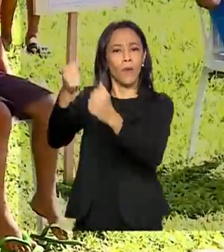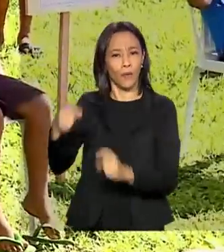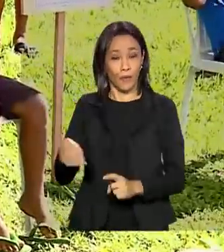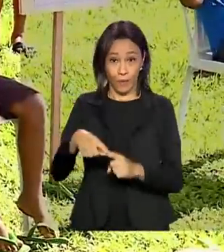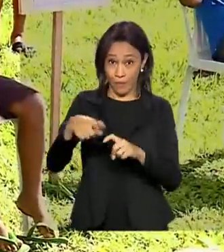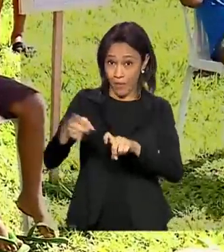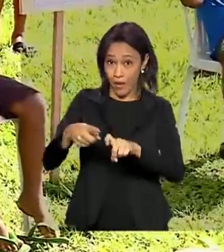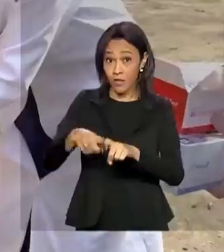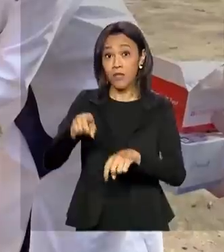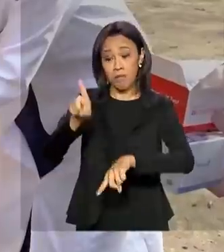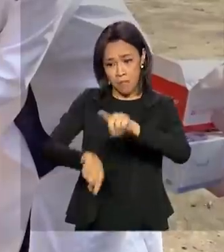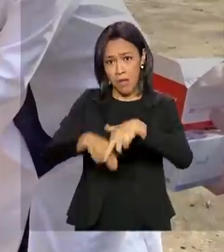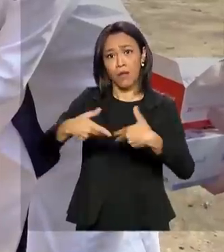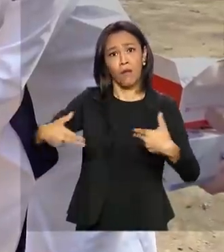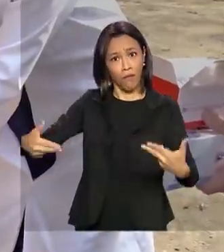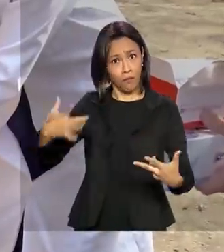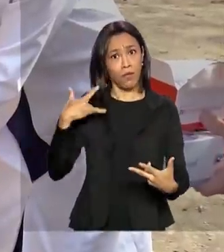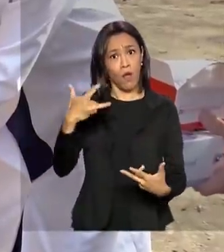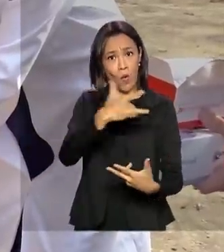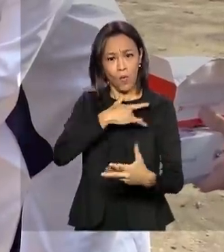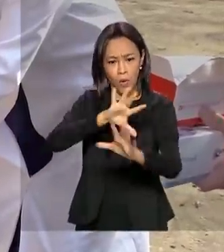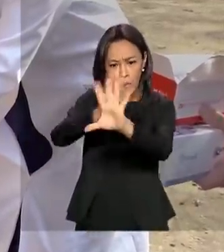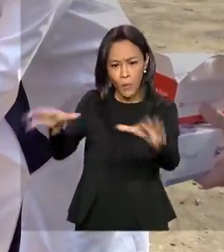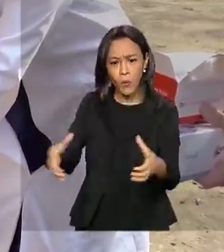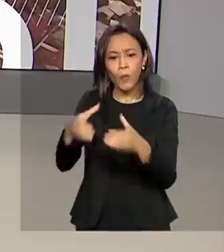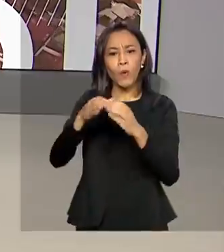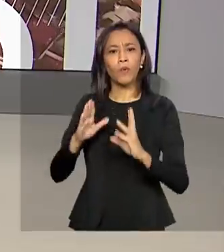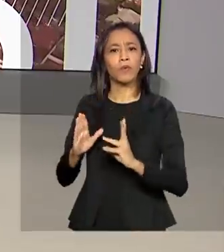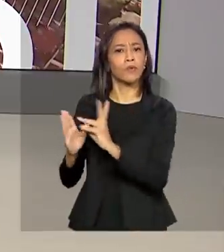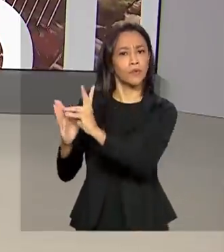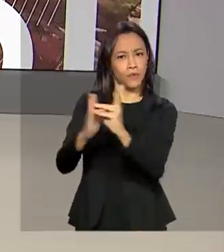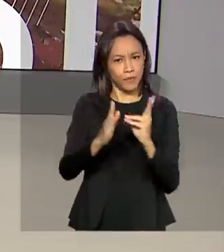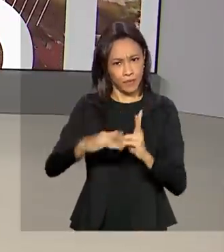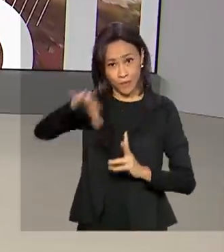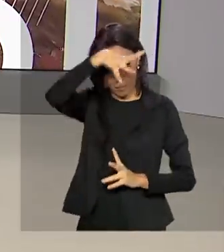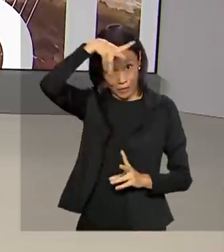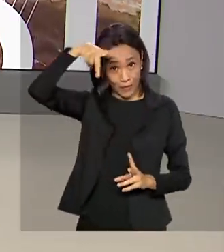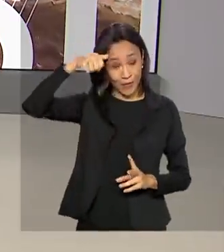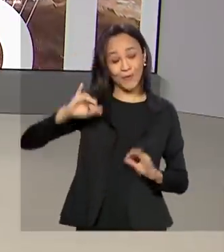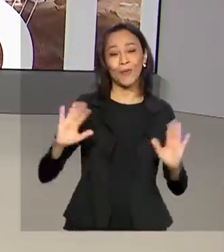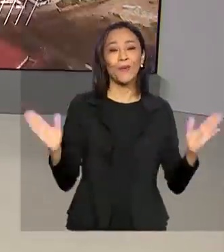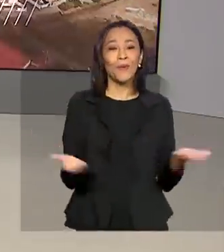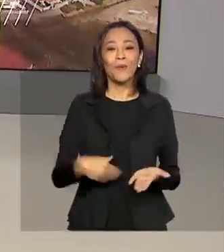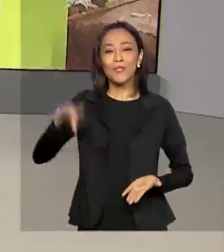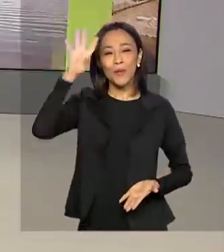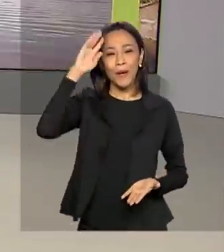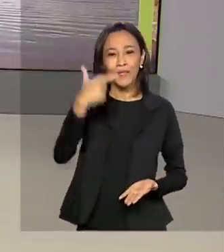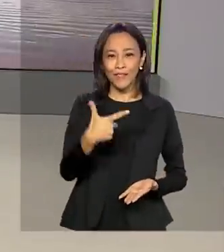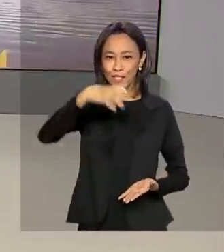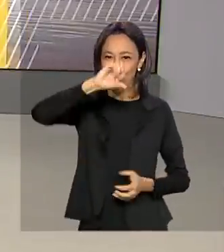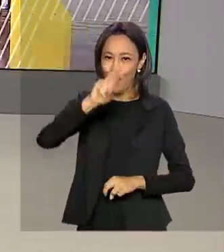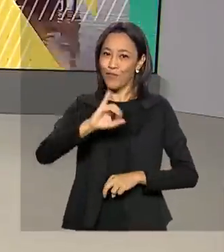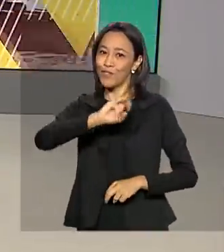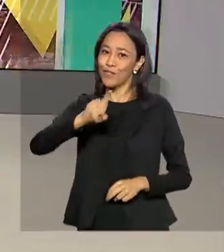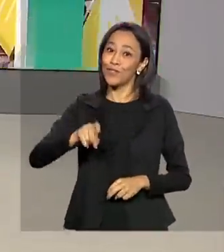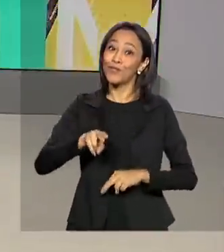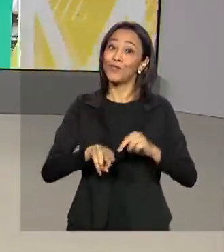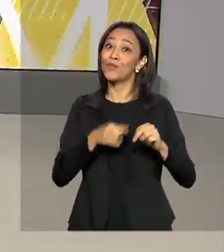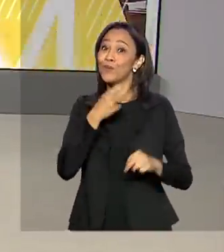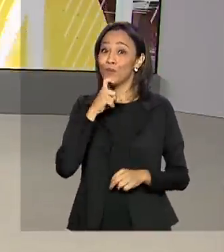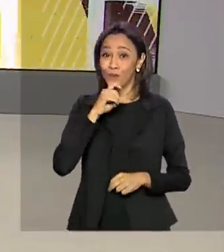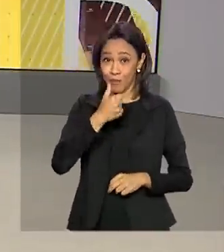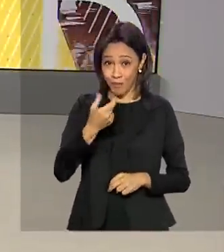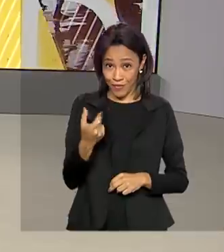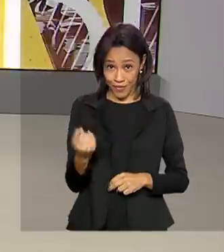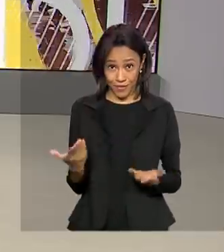materiais de saúde para aldeias indígenas de Mato Grosso. Hoje é quarta-feira, 29 de julho de 2020. O